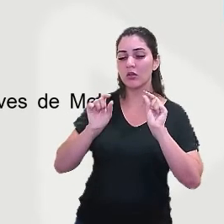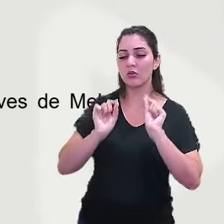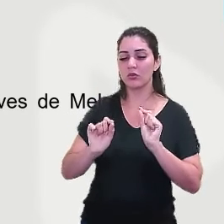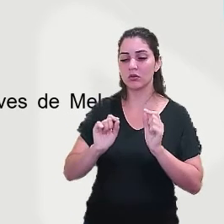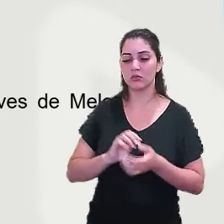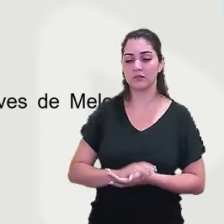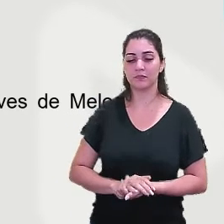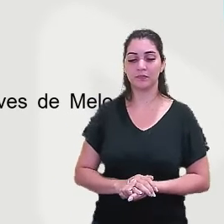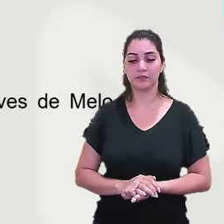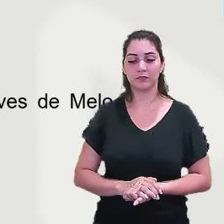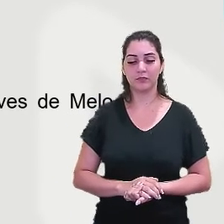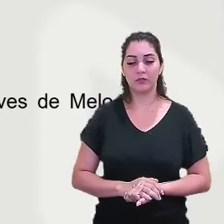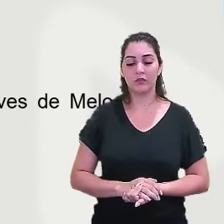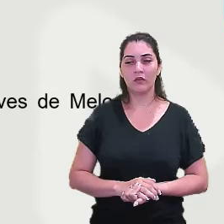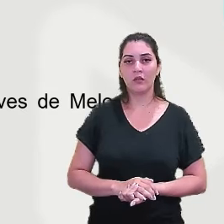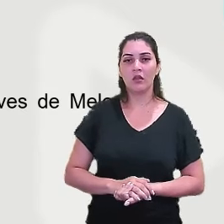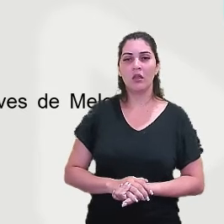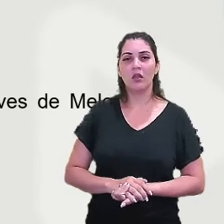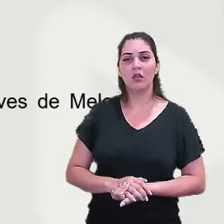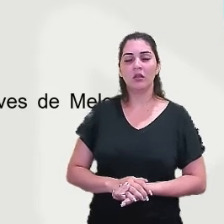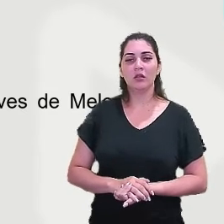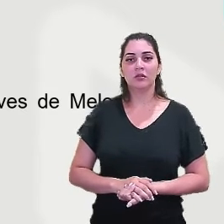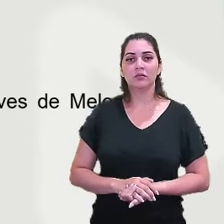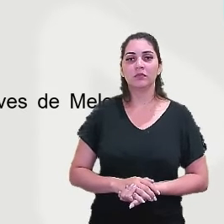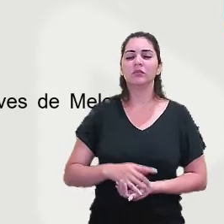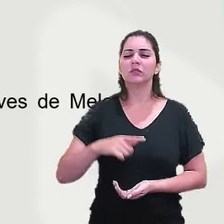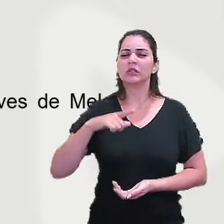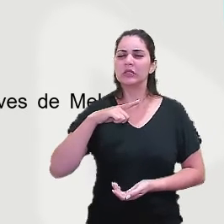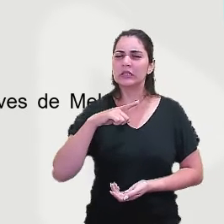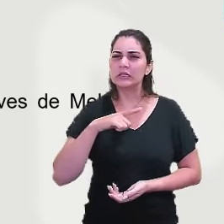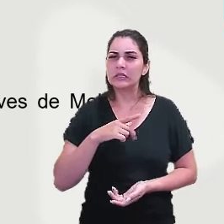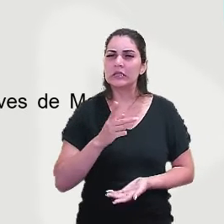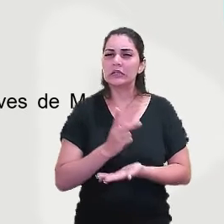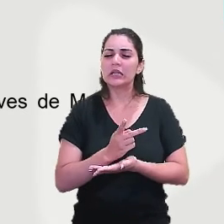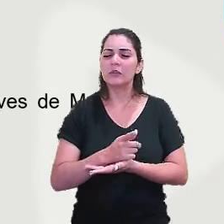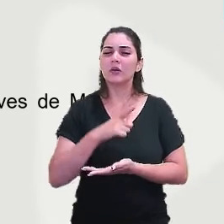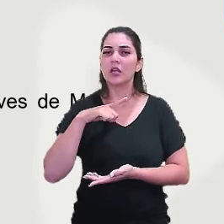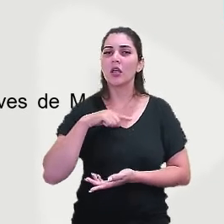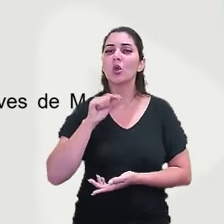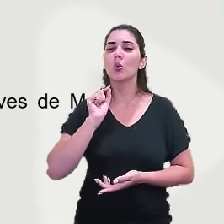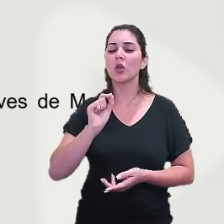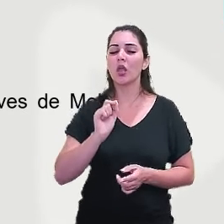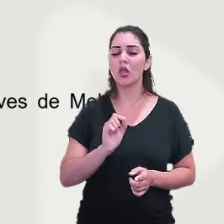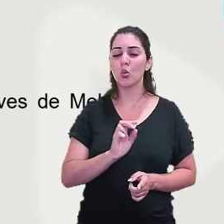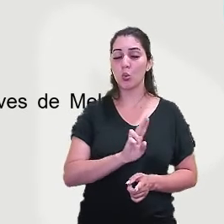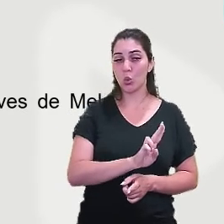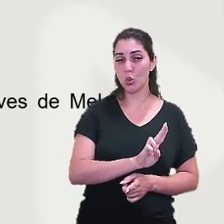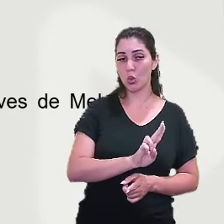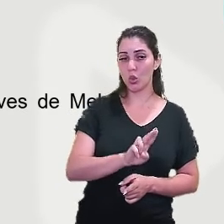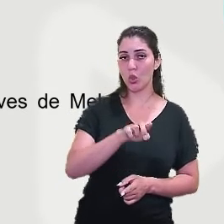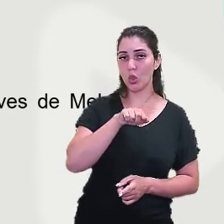vinham entrelaçados, seu nome vinha entrelaçado com um apelido, e esse apelido eles ganhavam do seu bando.